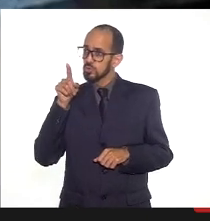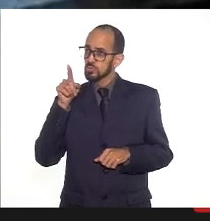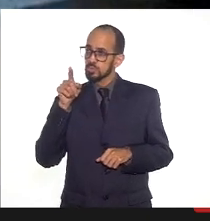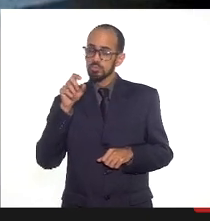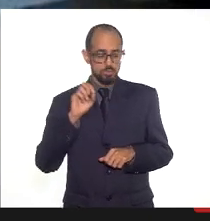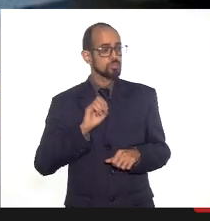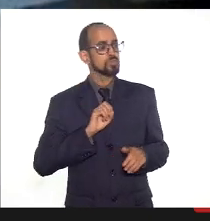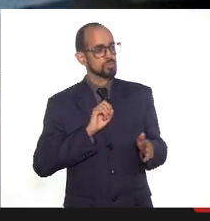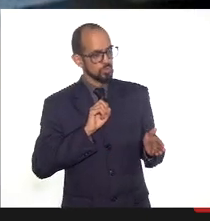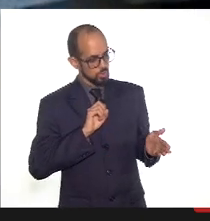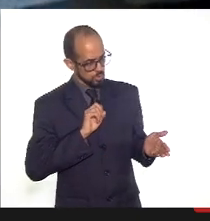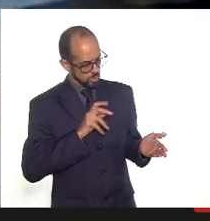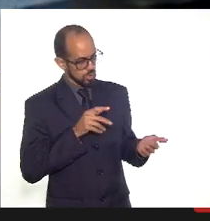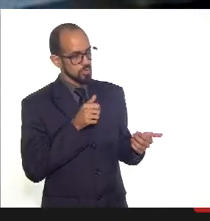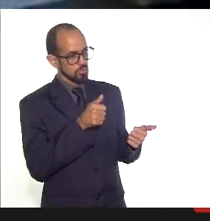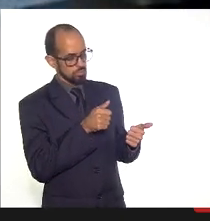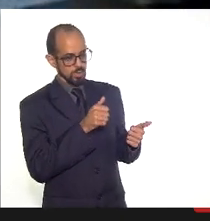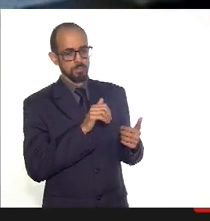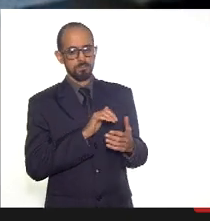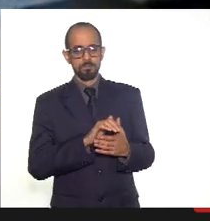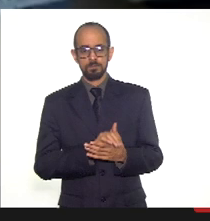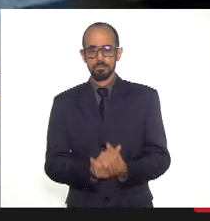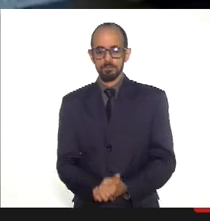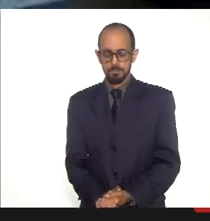Respondeu. Tá, agora vamos lá.